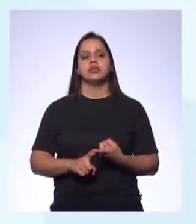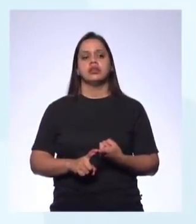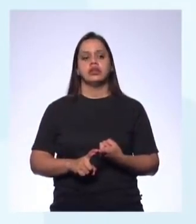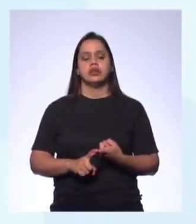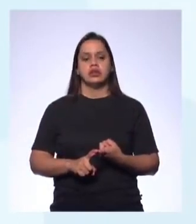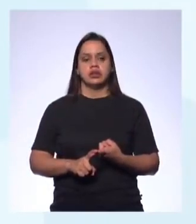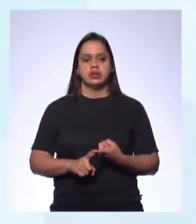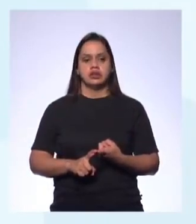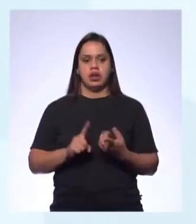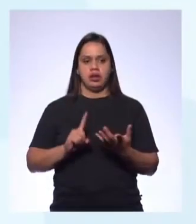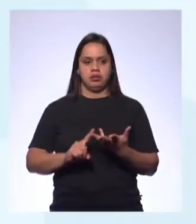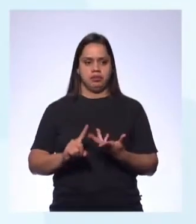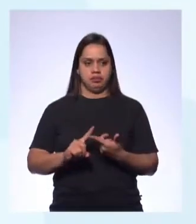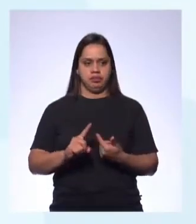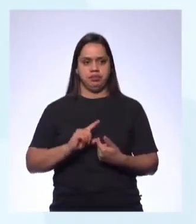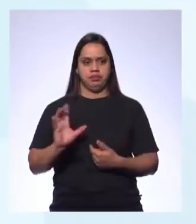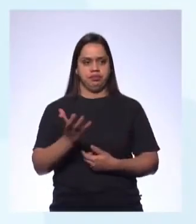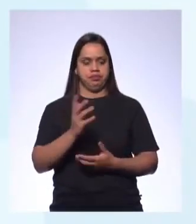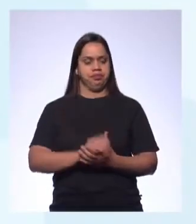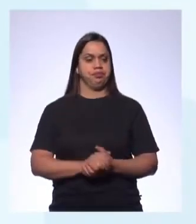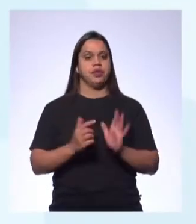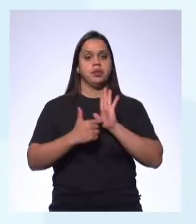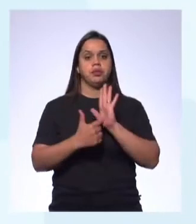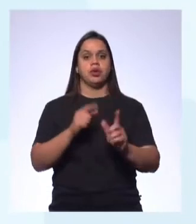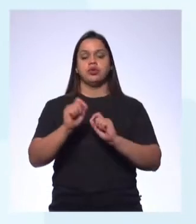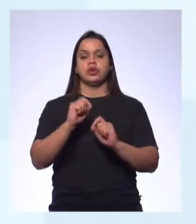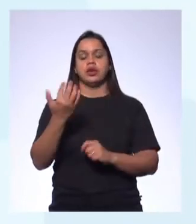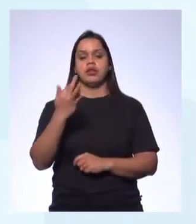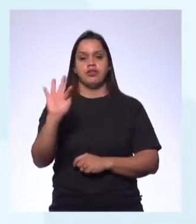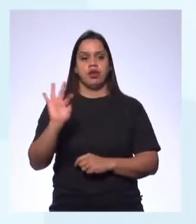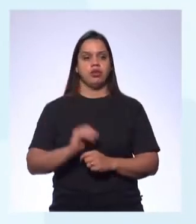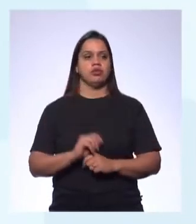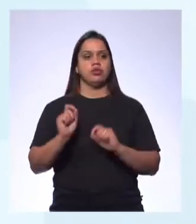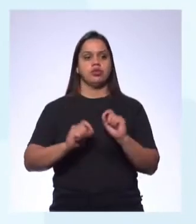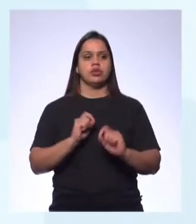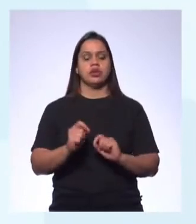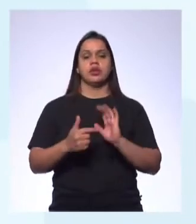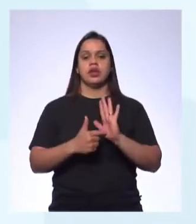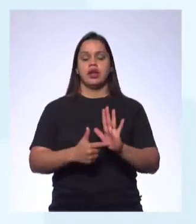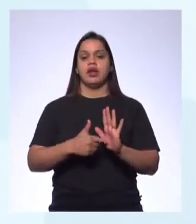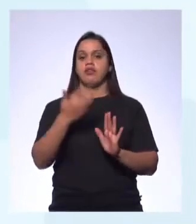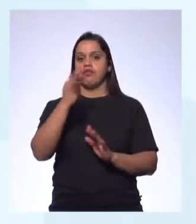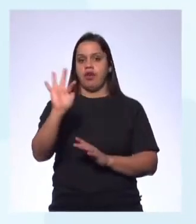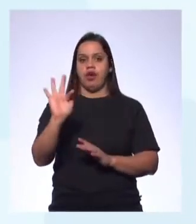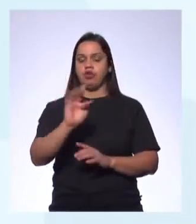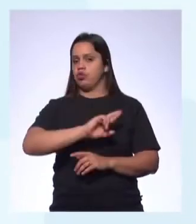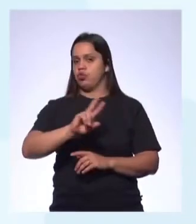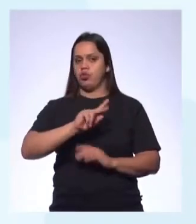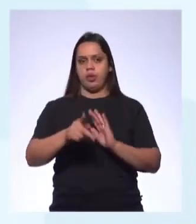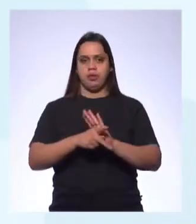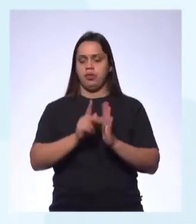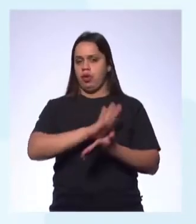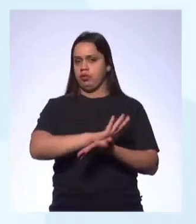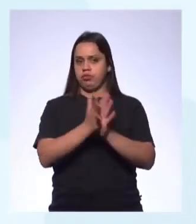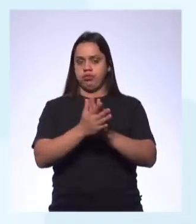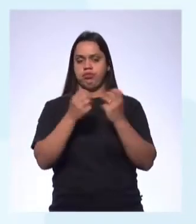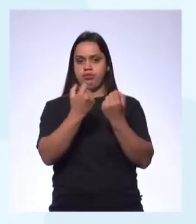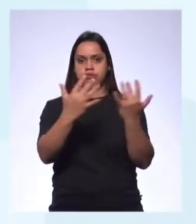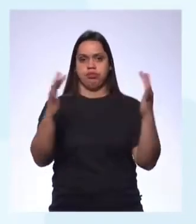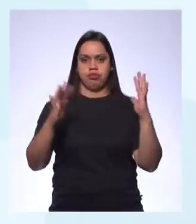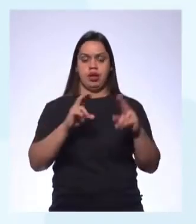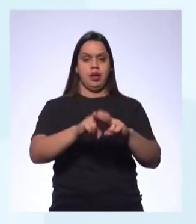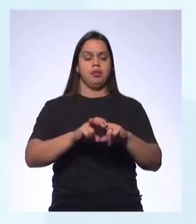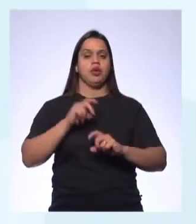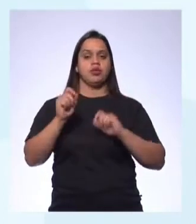urbanization. O que que mostra que é falso? A palavra urbanization. Isso não é um desastre natural. Isso é uma consequência